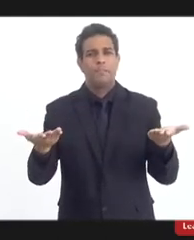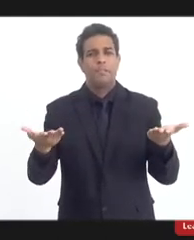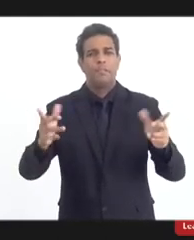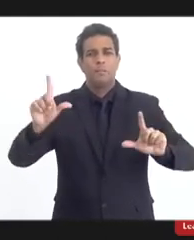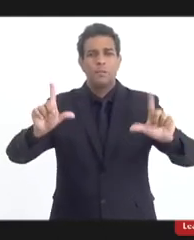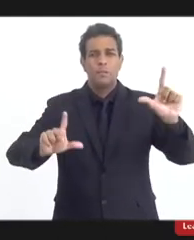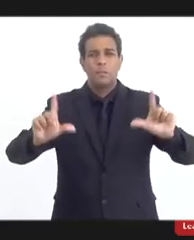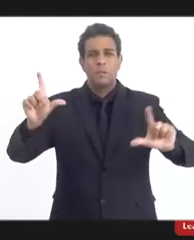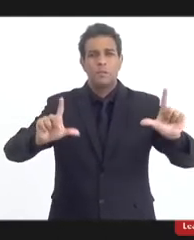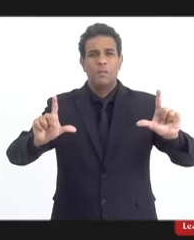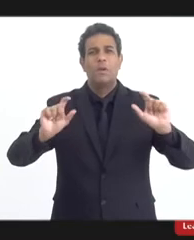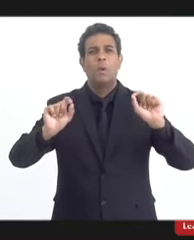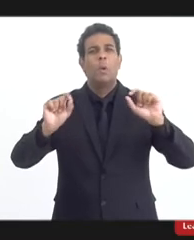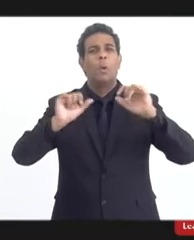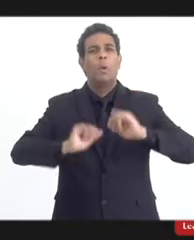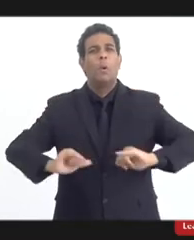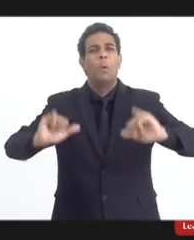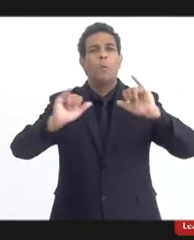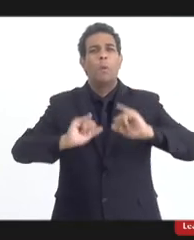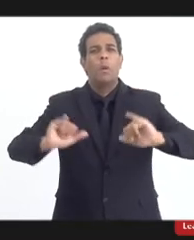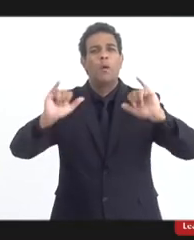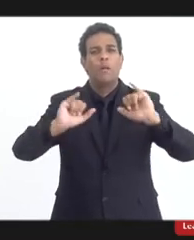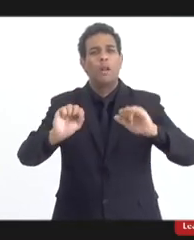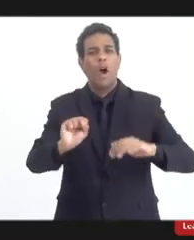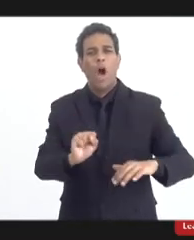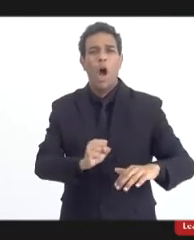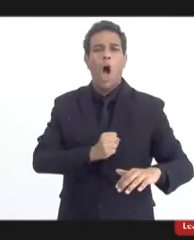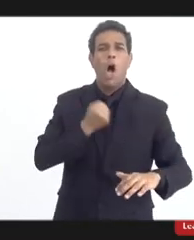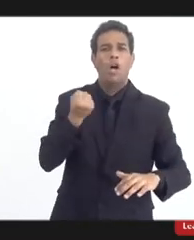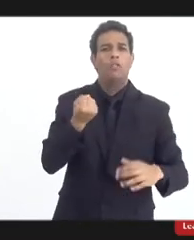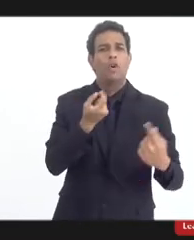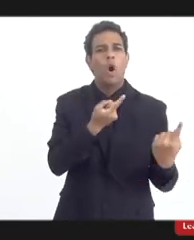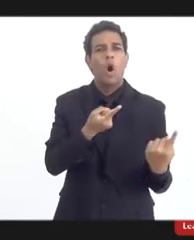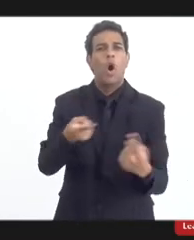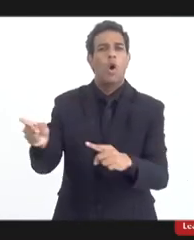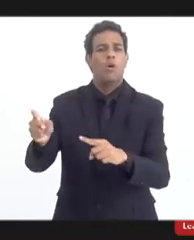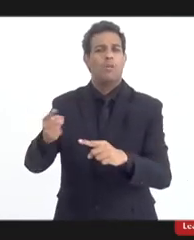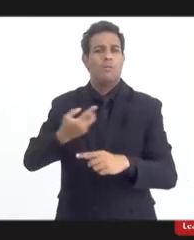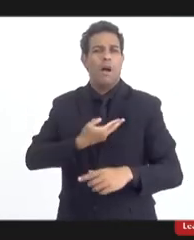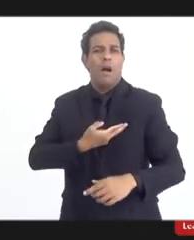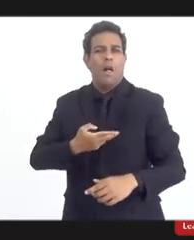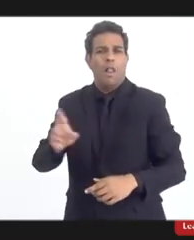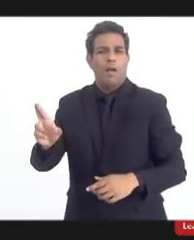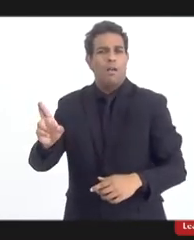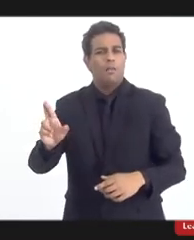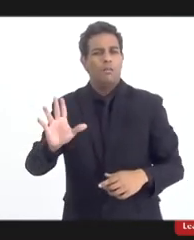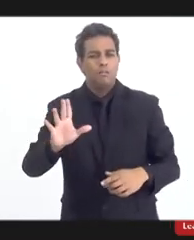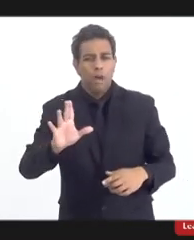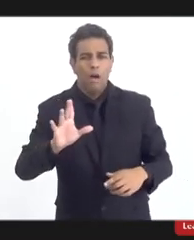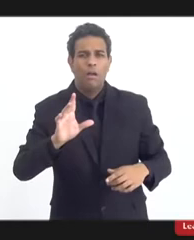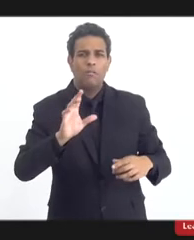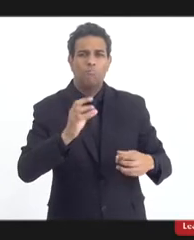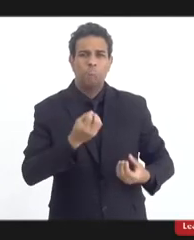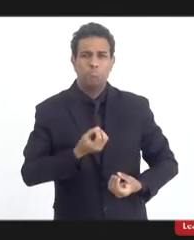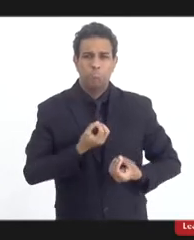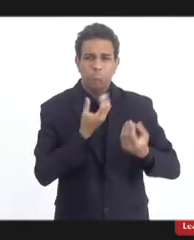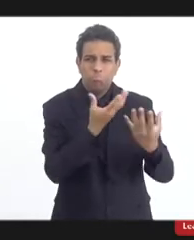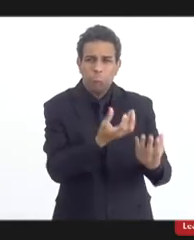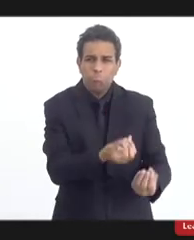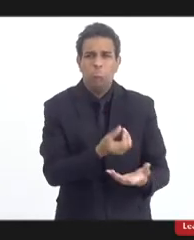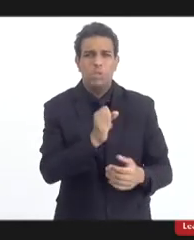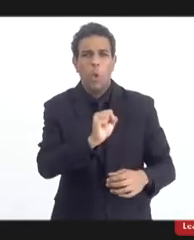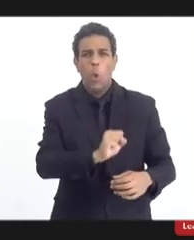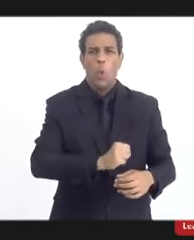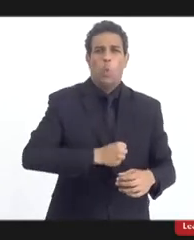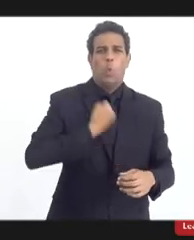programas de veiculação do ódio. O discurso é um discurso de